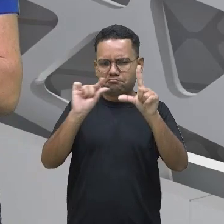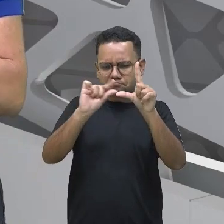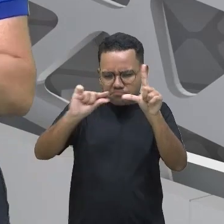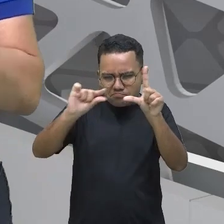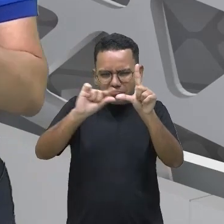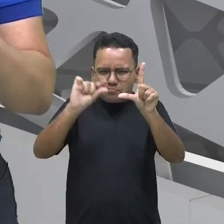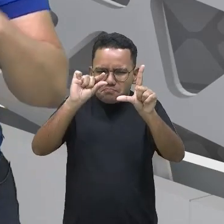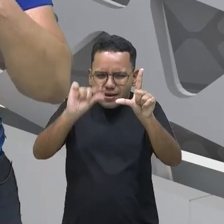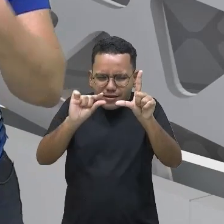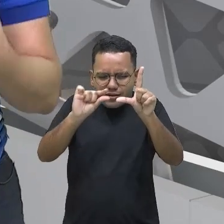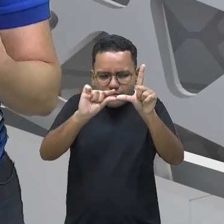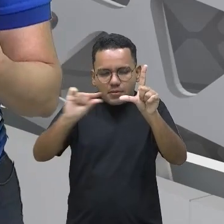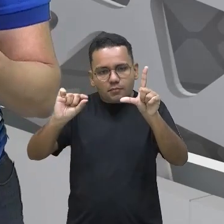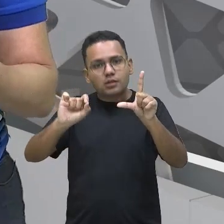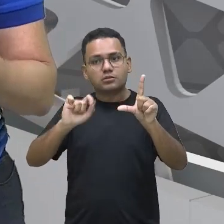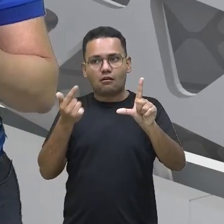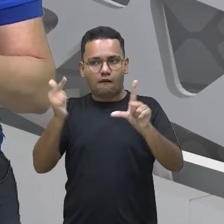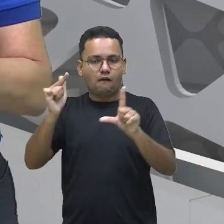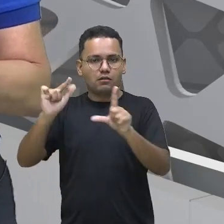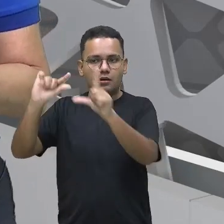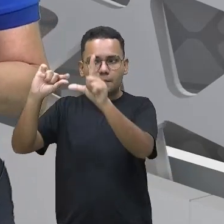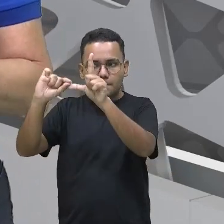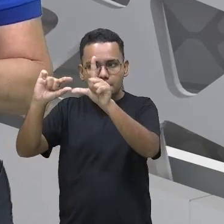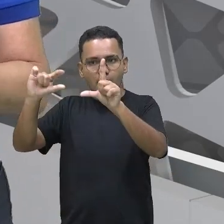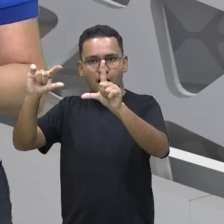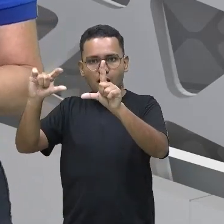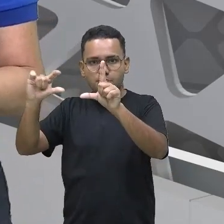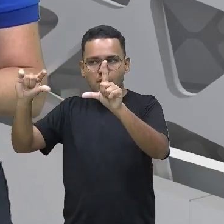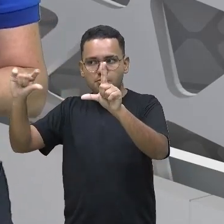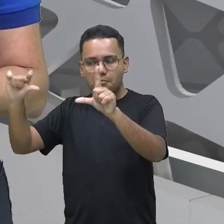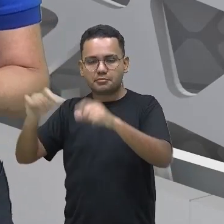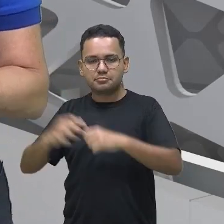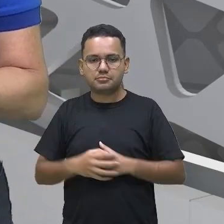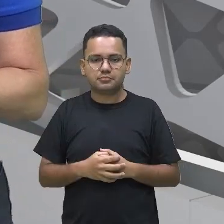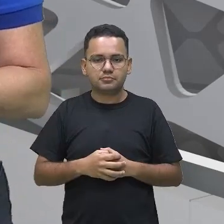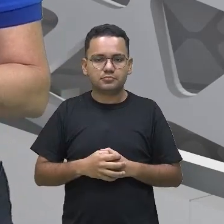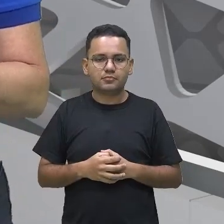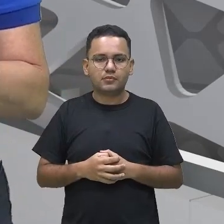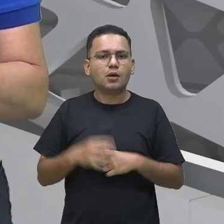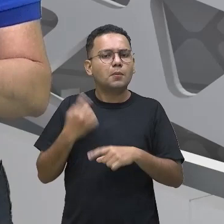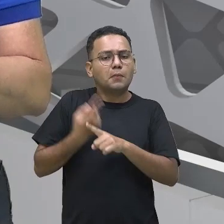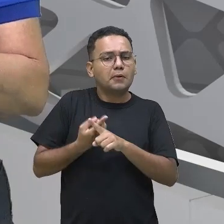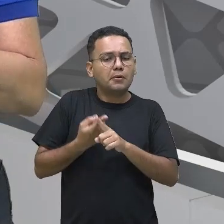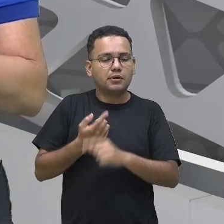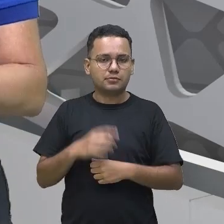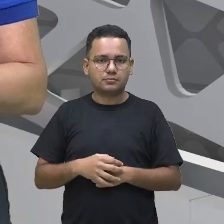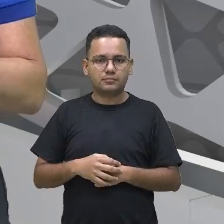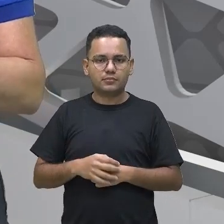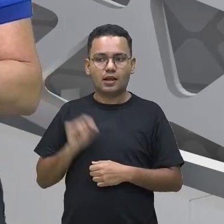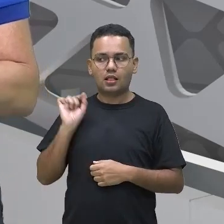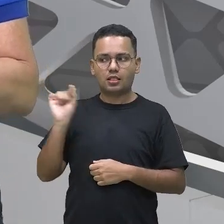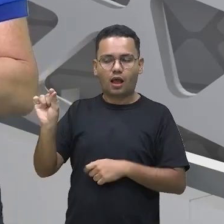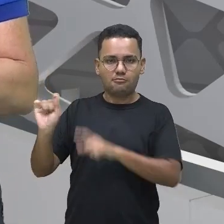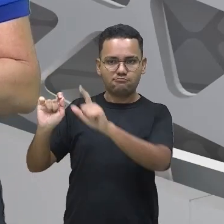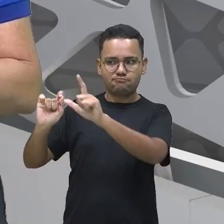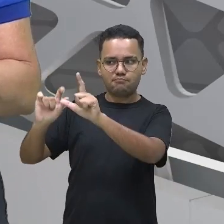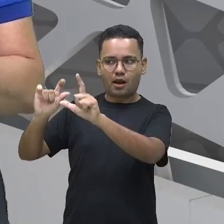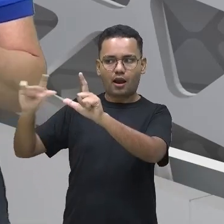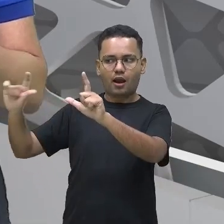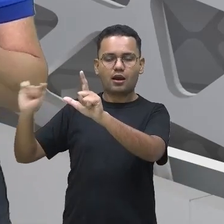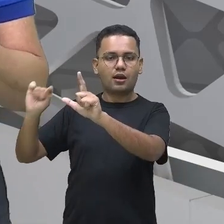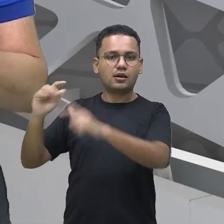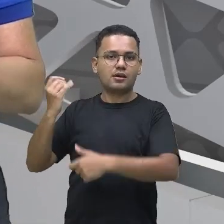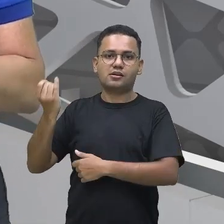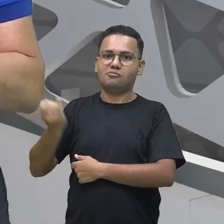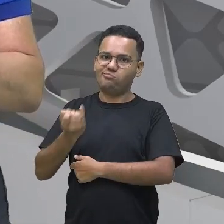menores e outras maiores. Então, por quê? Porque as maiores elas são mais importantes e mais